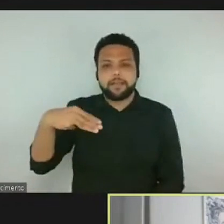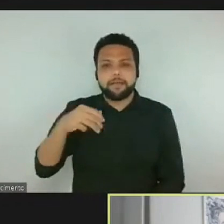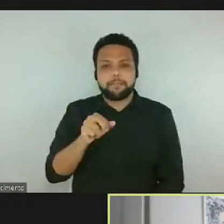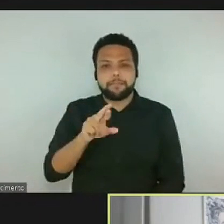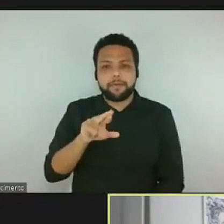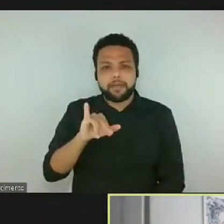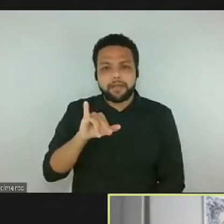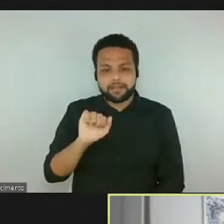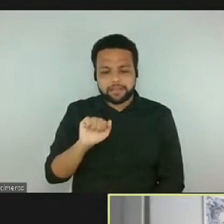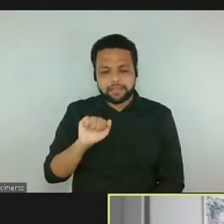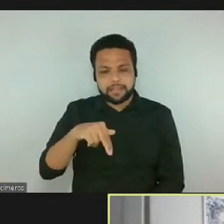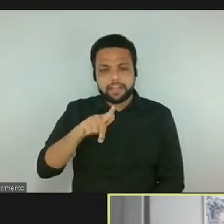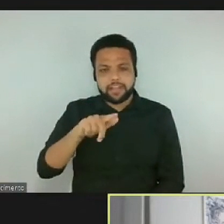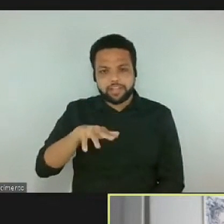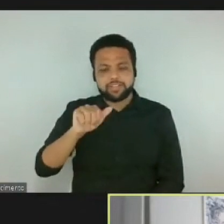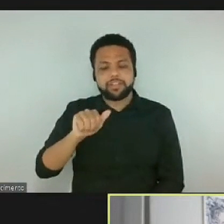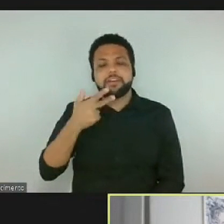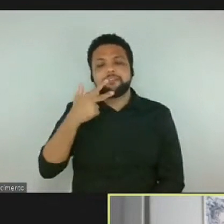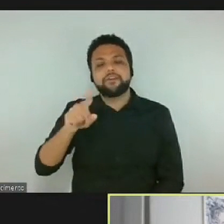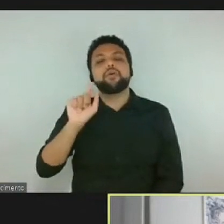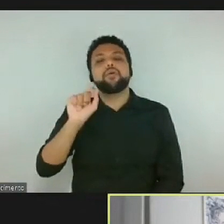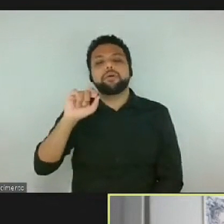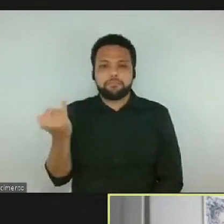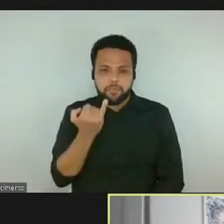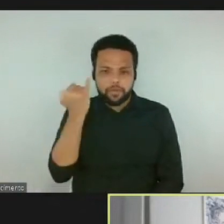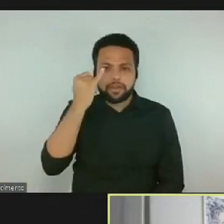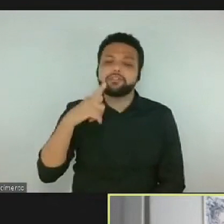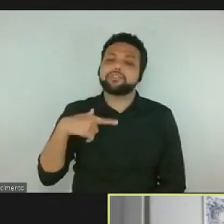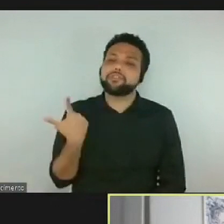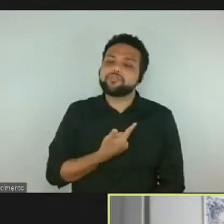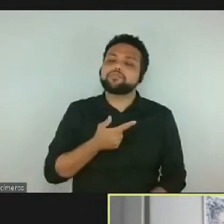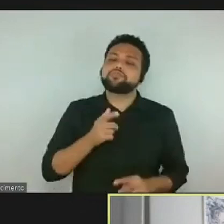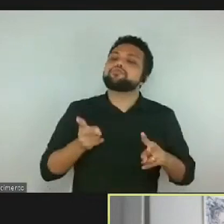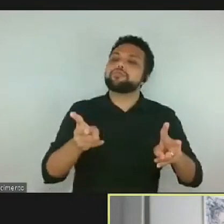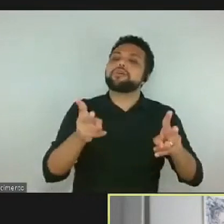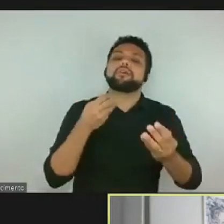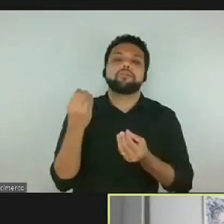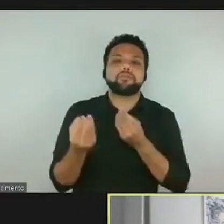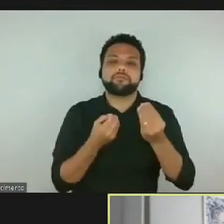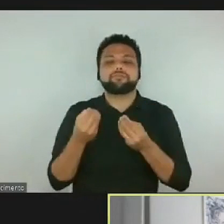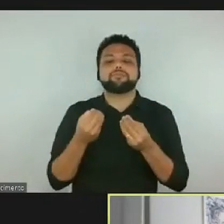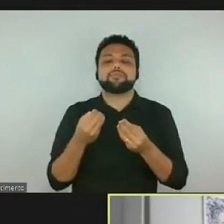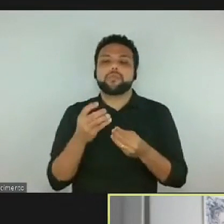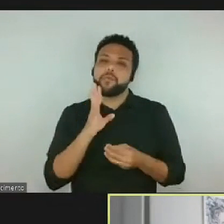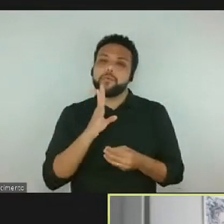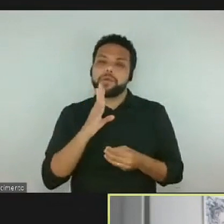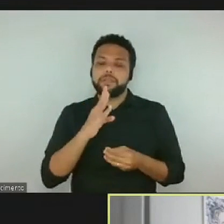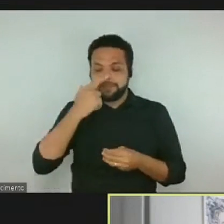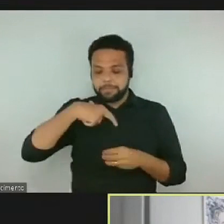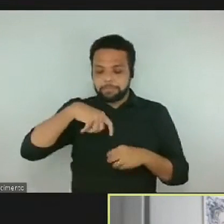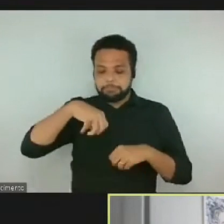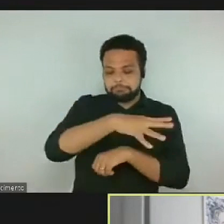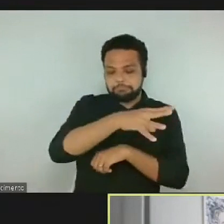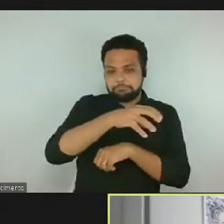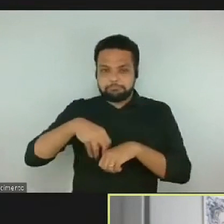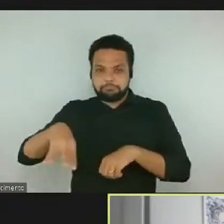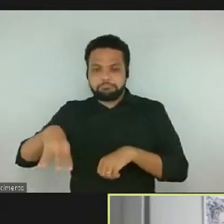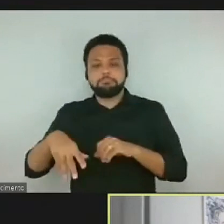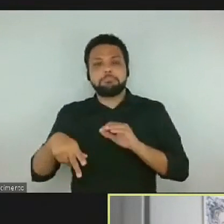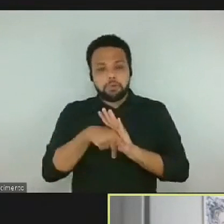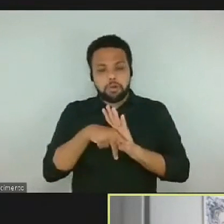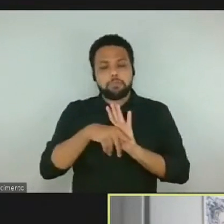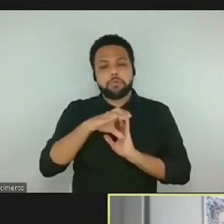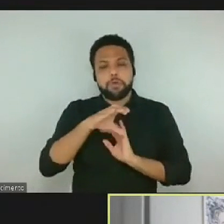ponto importante, que a gente tem condições de oferecer e compartilhar os nossos conhecimentos e o nosso acervo com